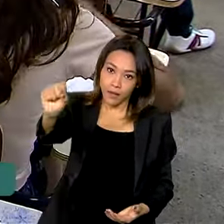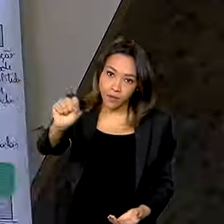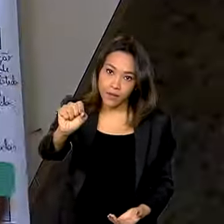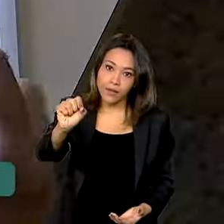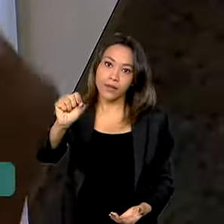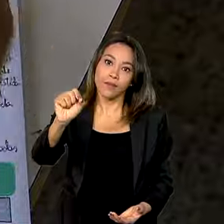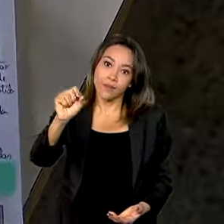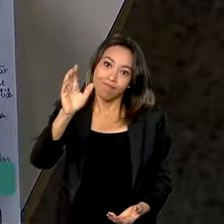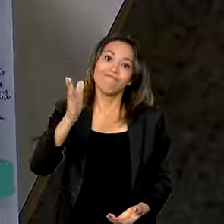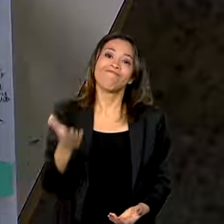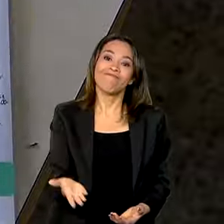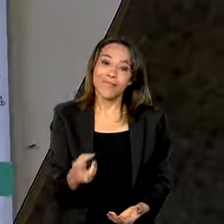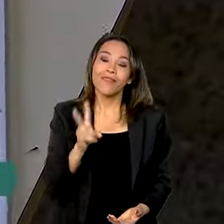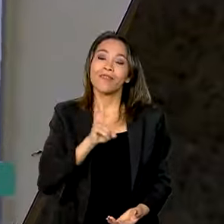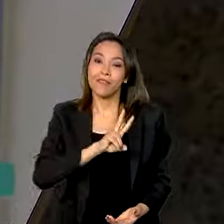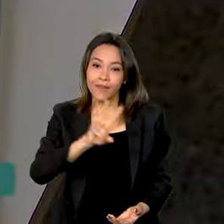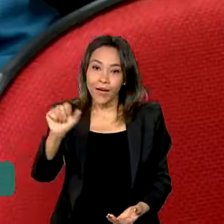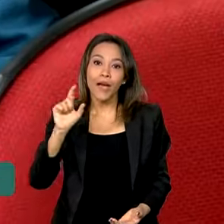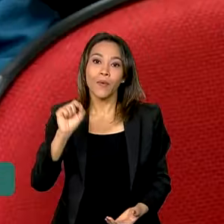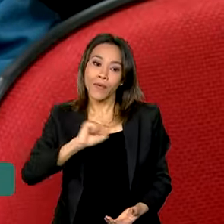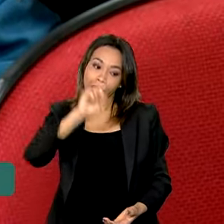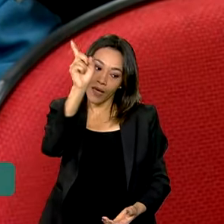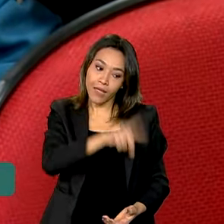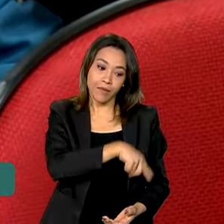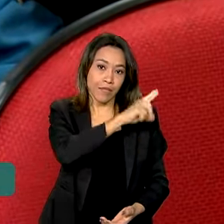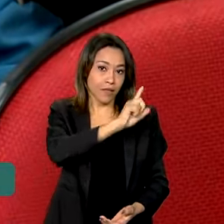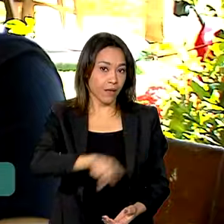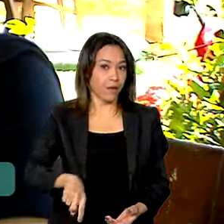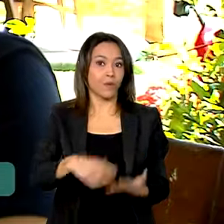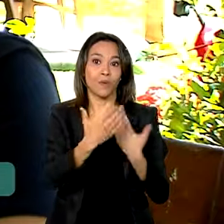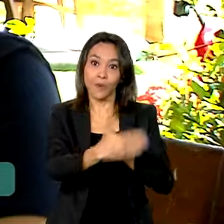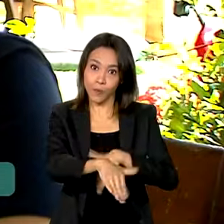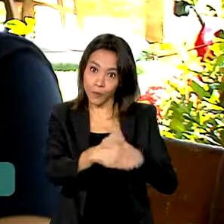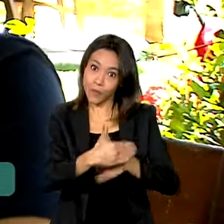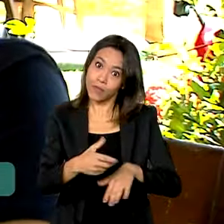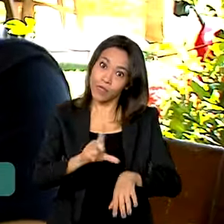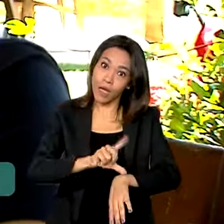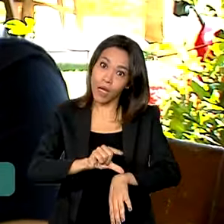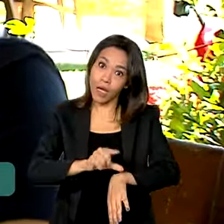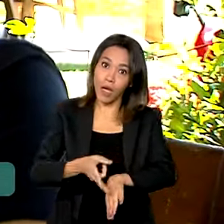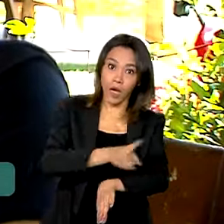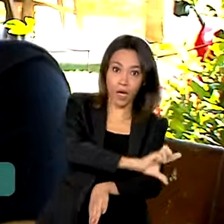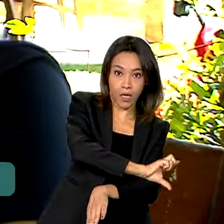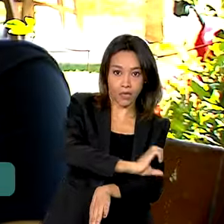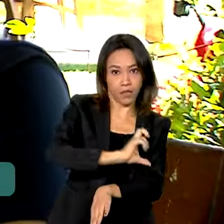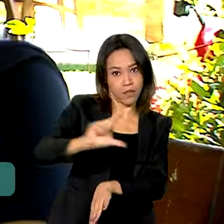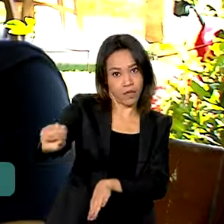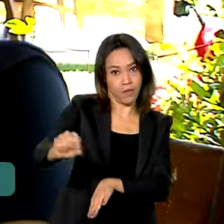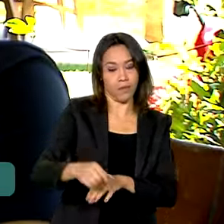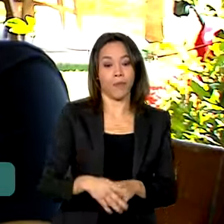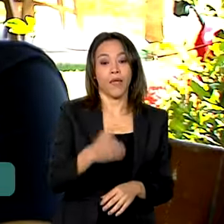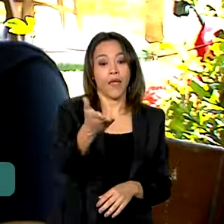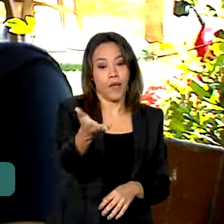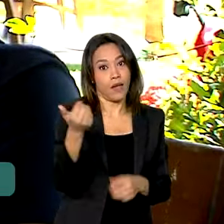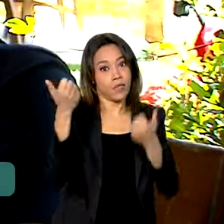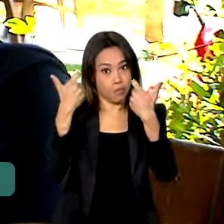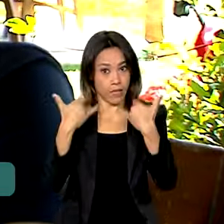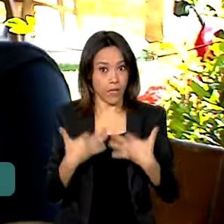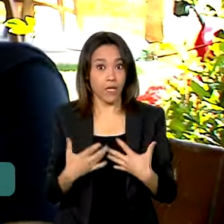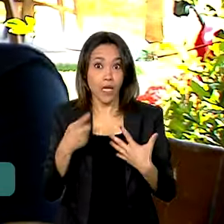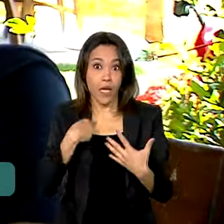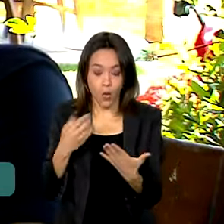será automaticamente eliminado do concurso. Nessa reta final, eu acho que eu focaria mais em ver